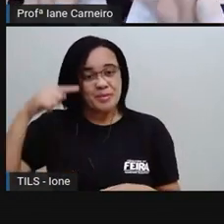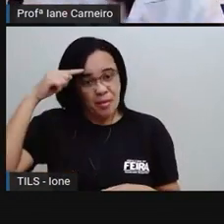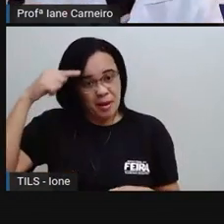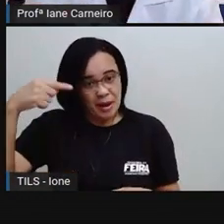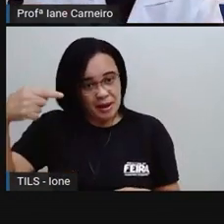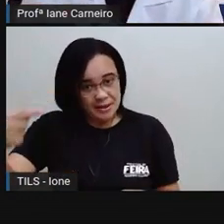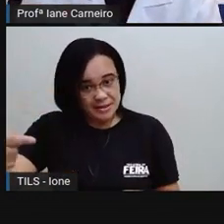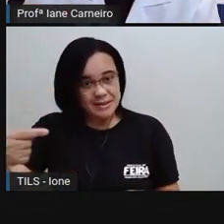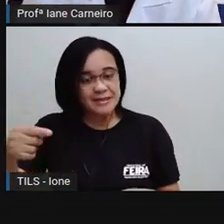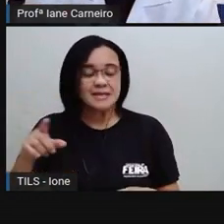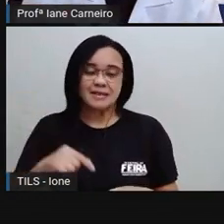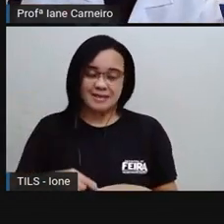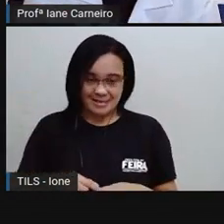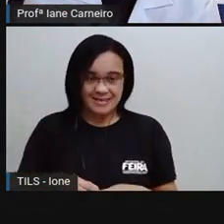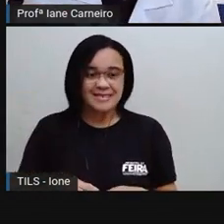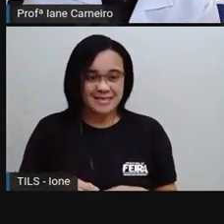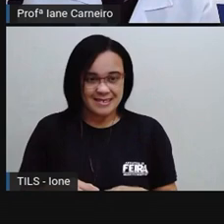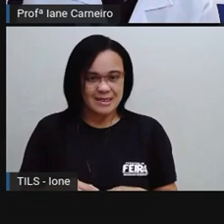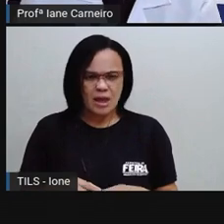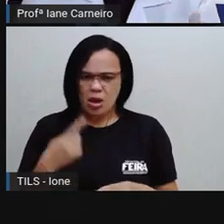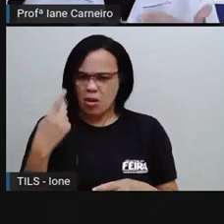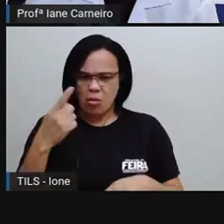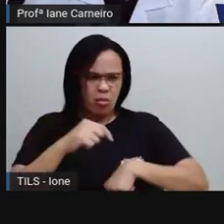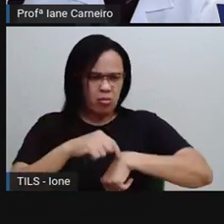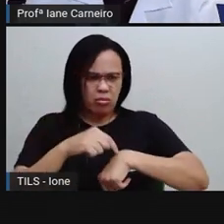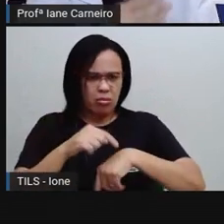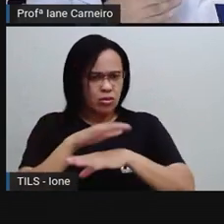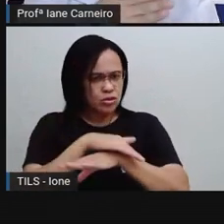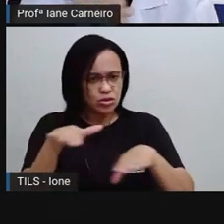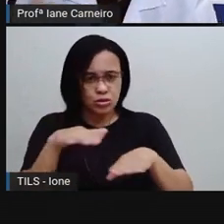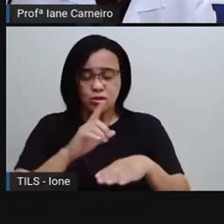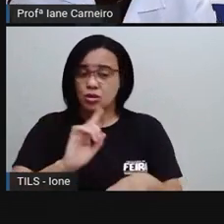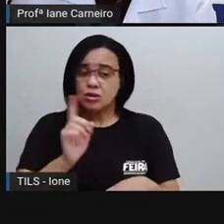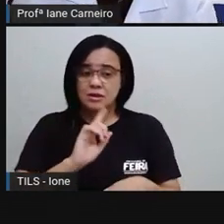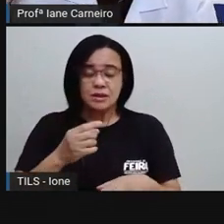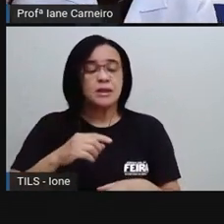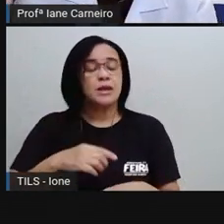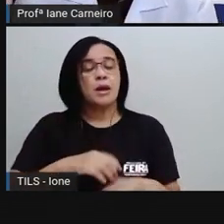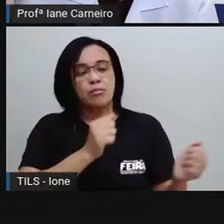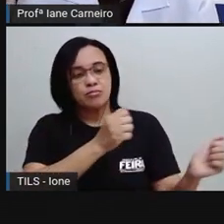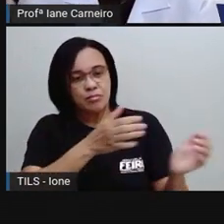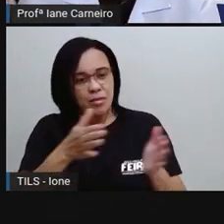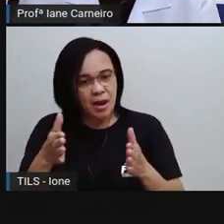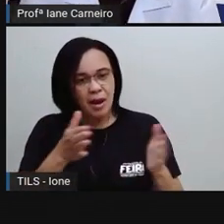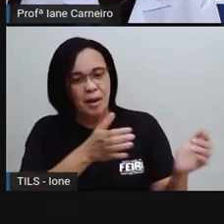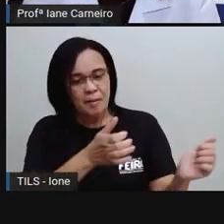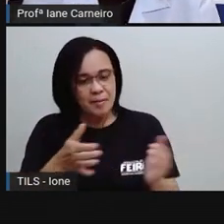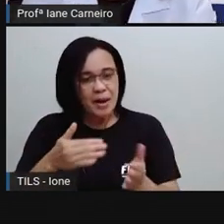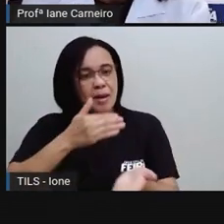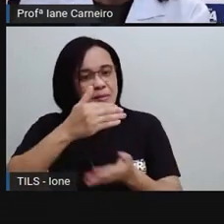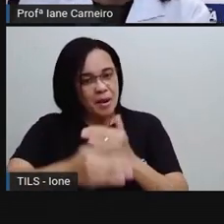só no momento do dia. Se gente estiver bebendo água ao longo do dia, certo?